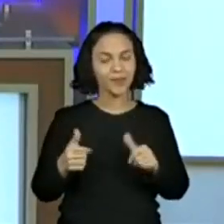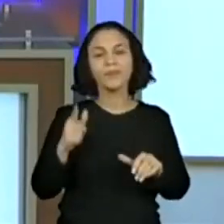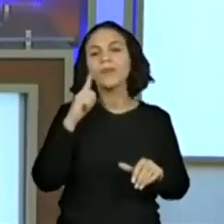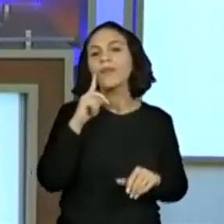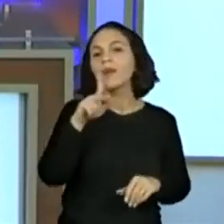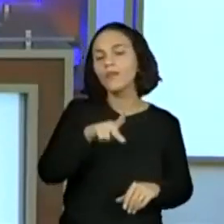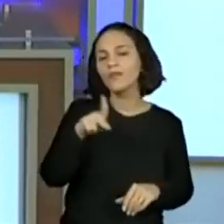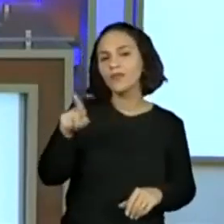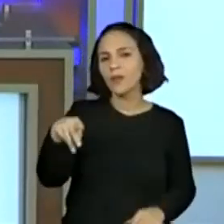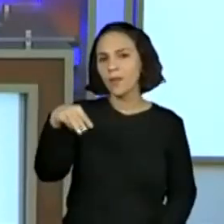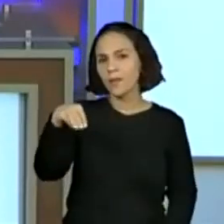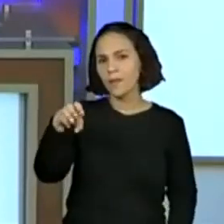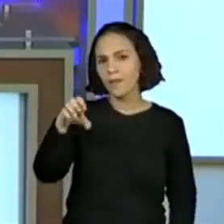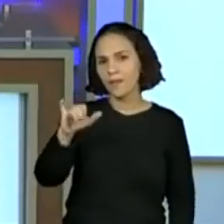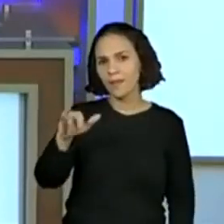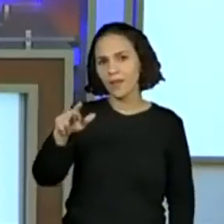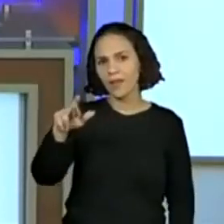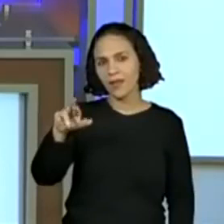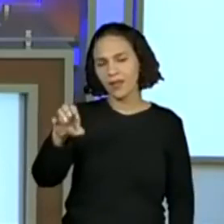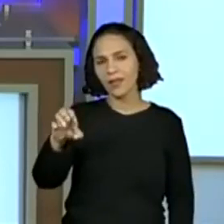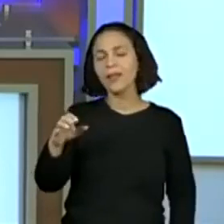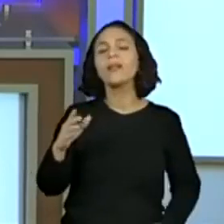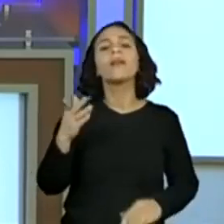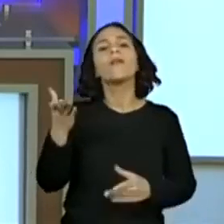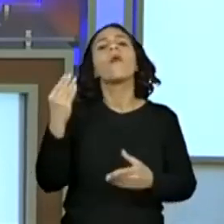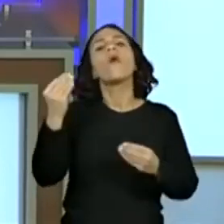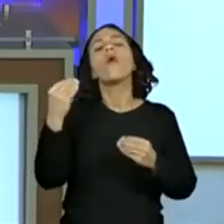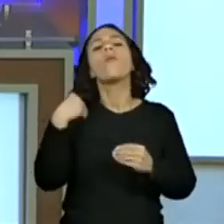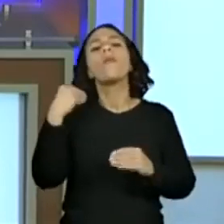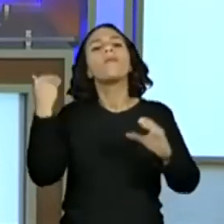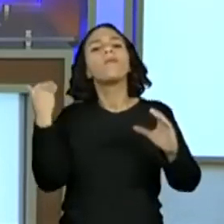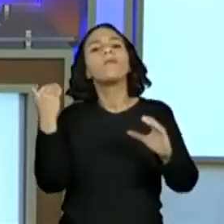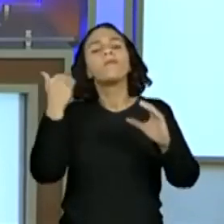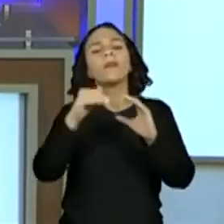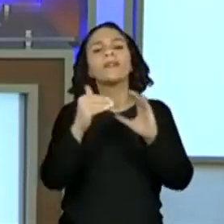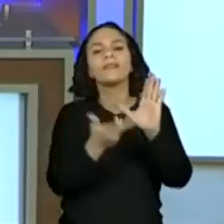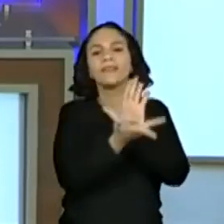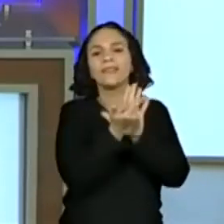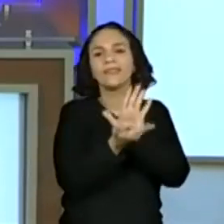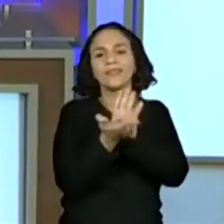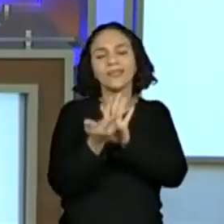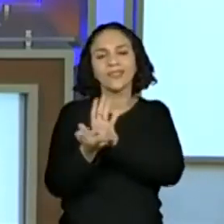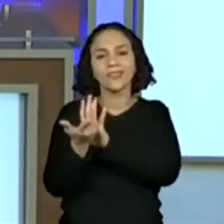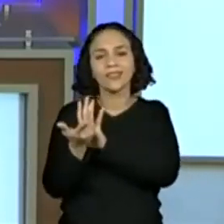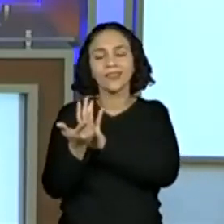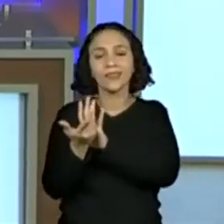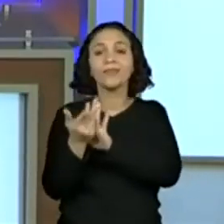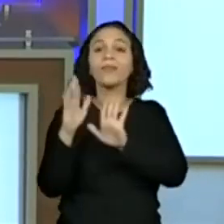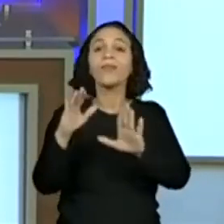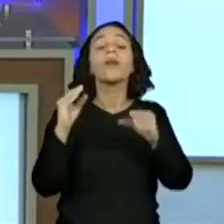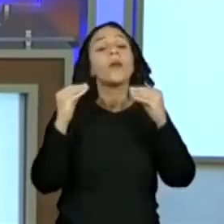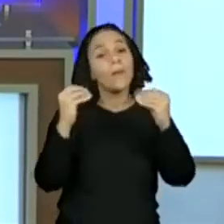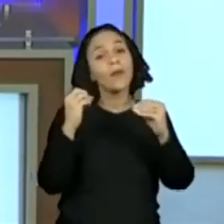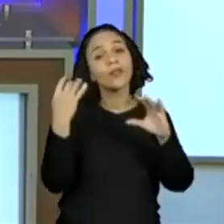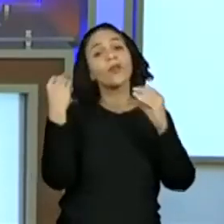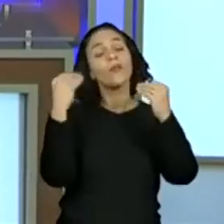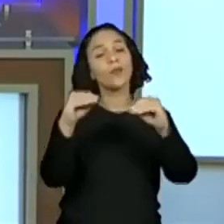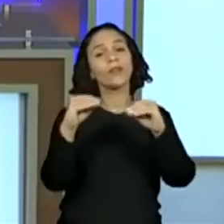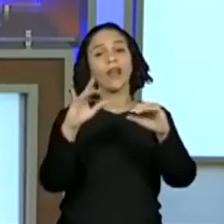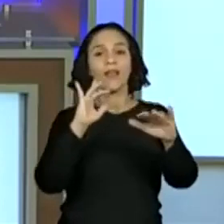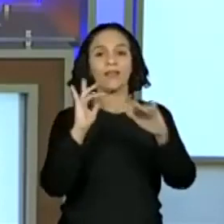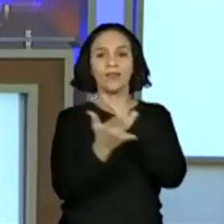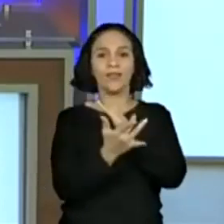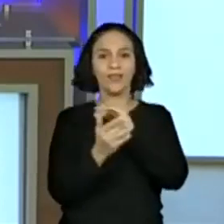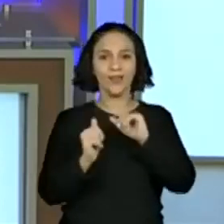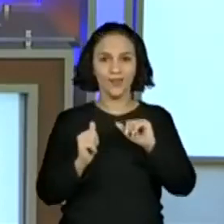Meire falou para mandar o endereço para os alunos mandarem a releitura. Prô, podem mandar para as minhas redes sociais. No final